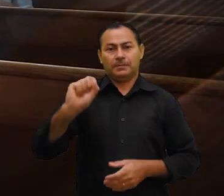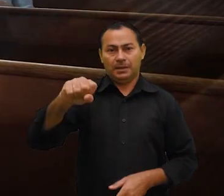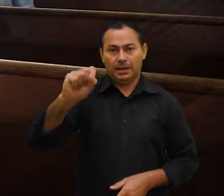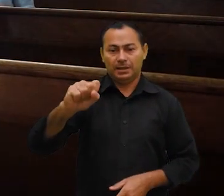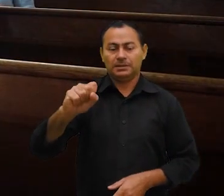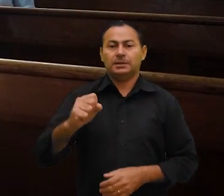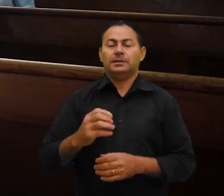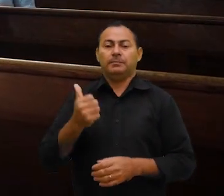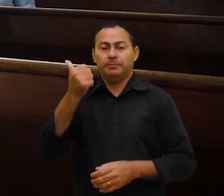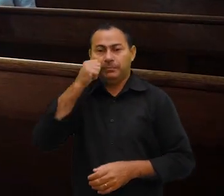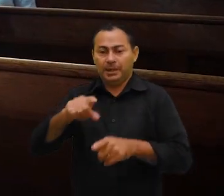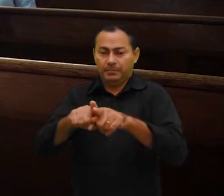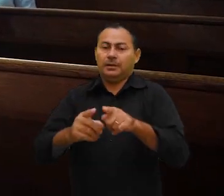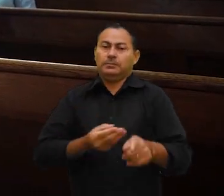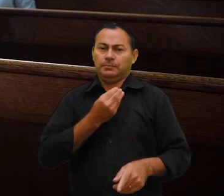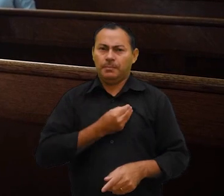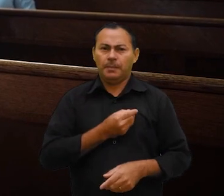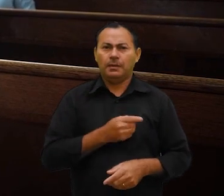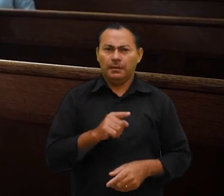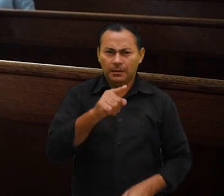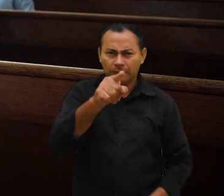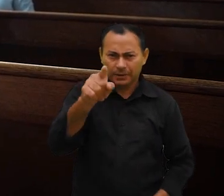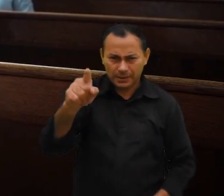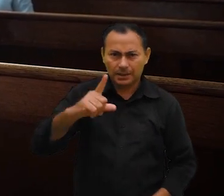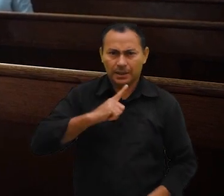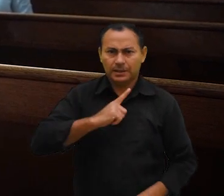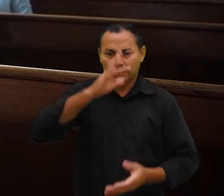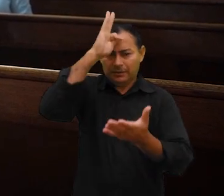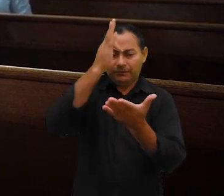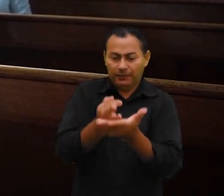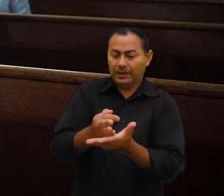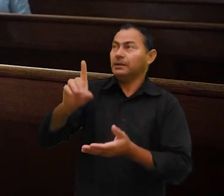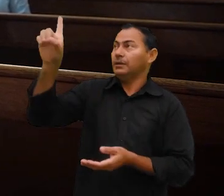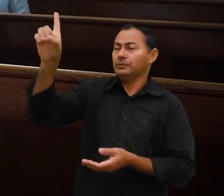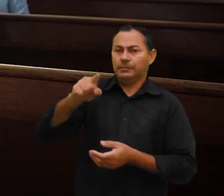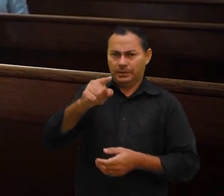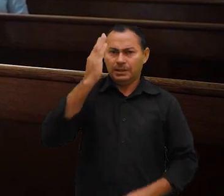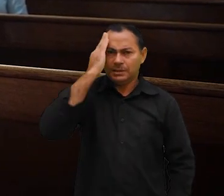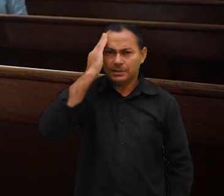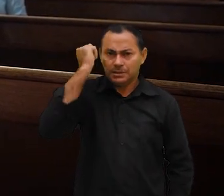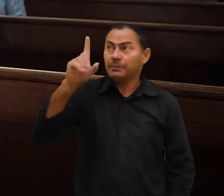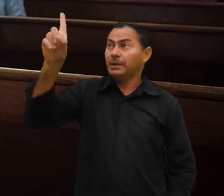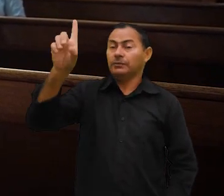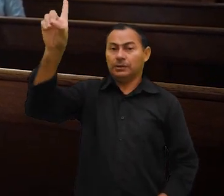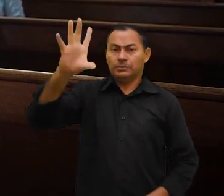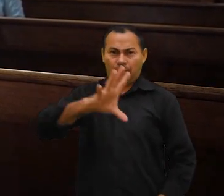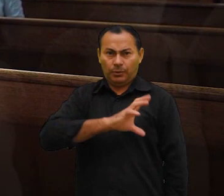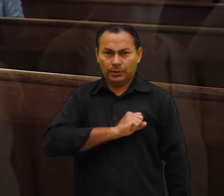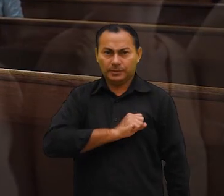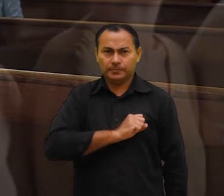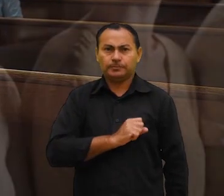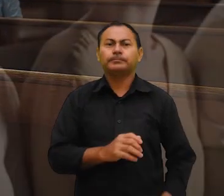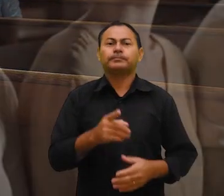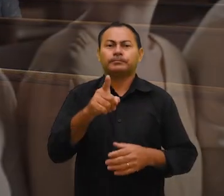É assim que ela tem vivido. Será que você tem esse tipo de fé em Deus? Você sabe que Ele é um Deus